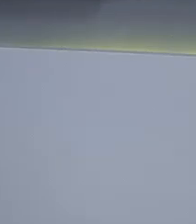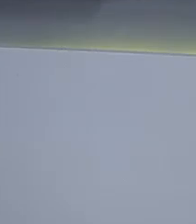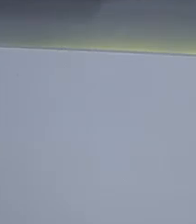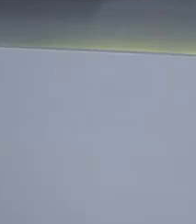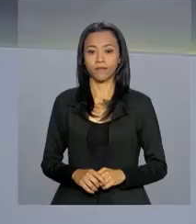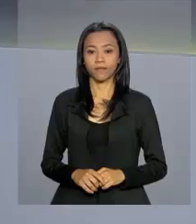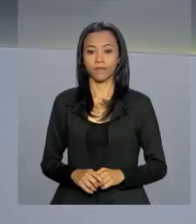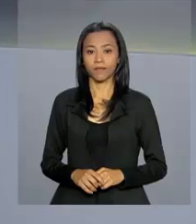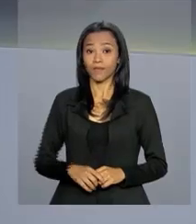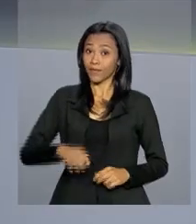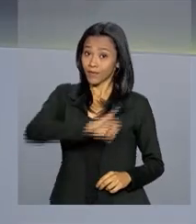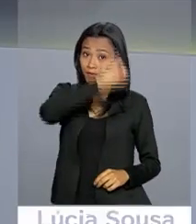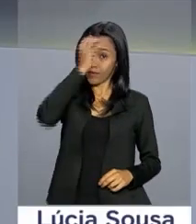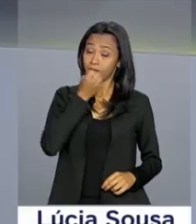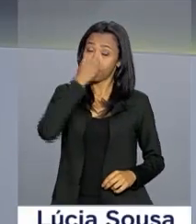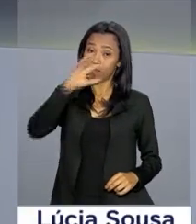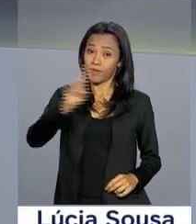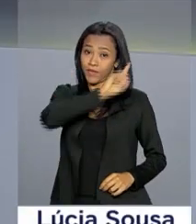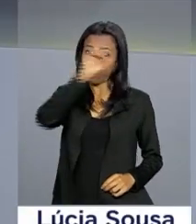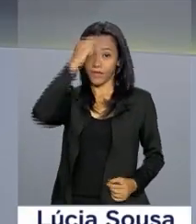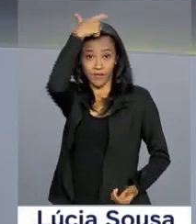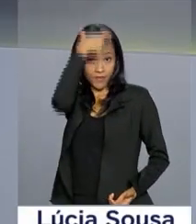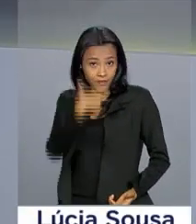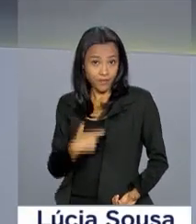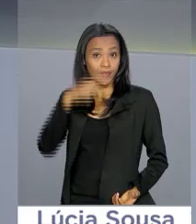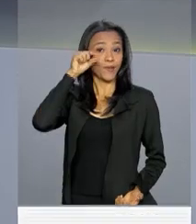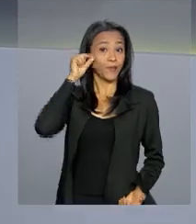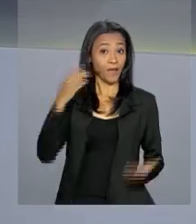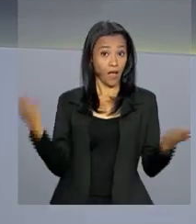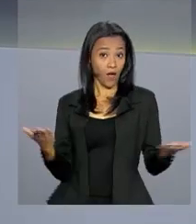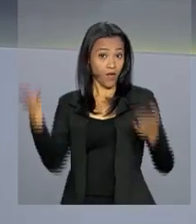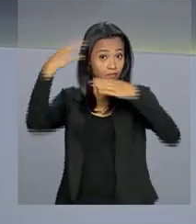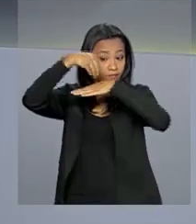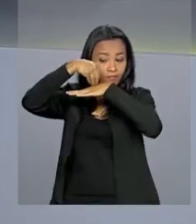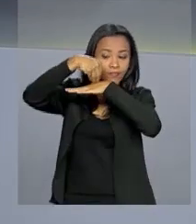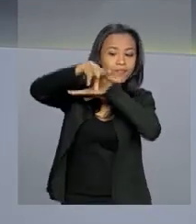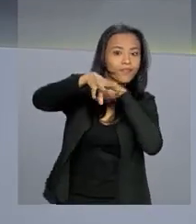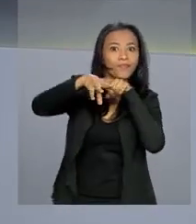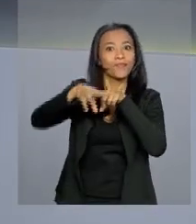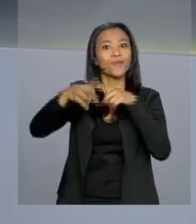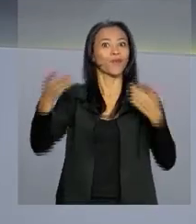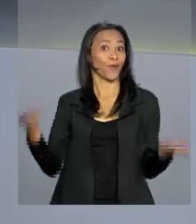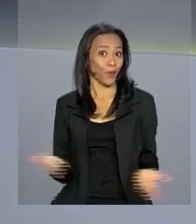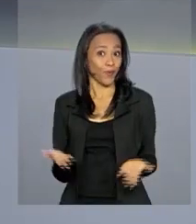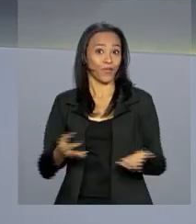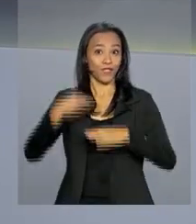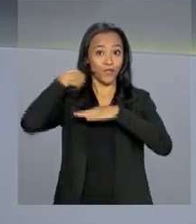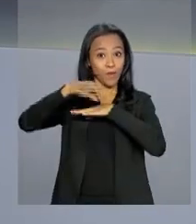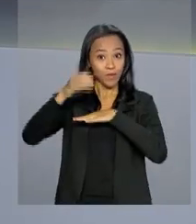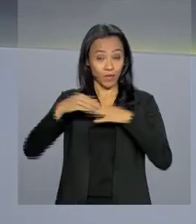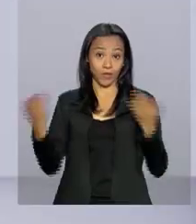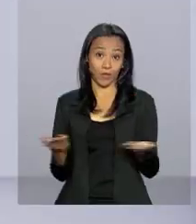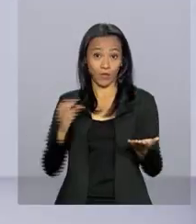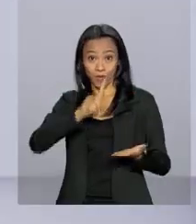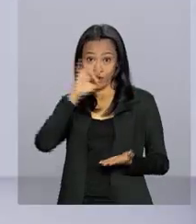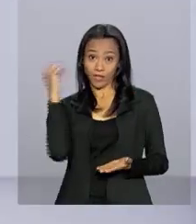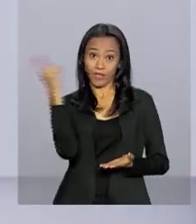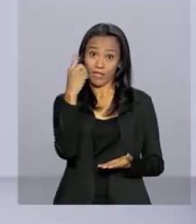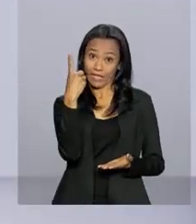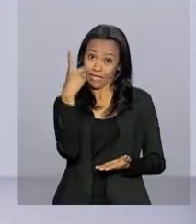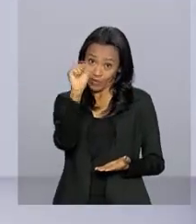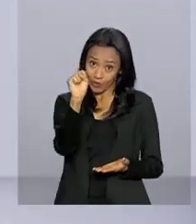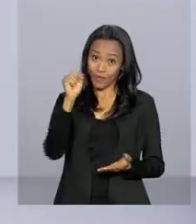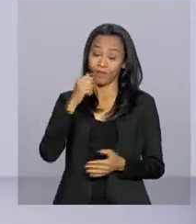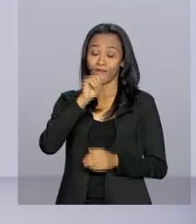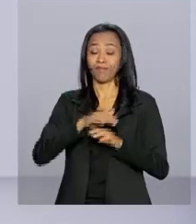Olá, bom dia. Eu sou Roberto Camargo e vamos trazer para vocês as notícias deste dia 18 de agosto. Sábado